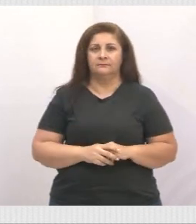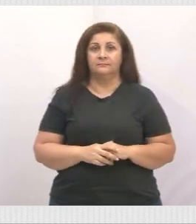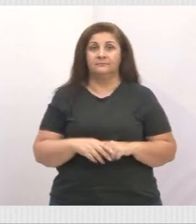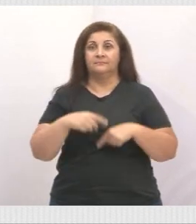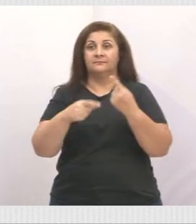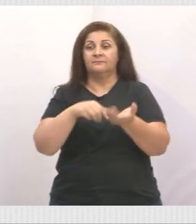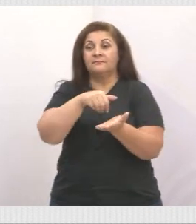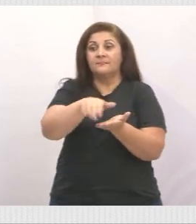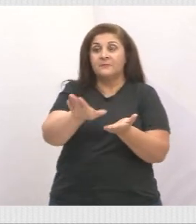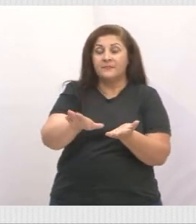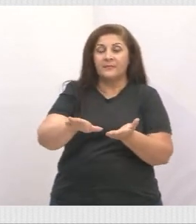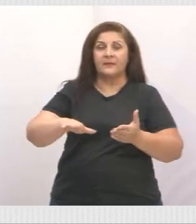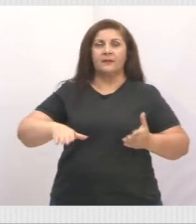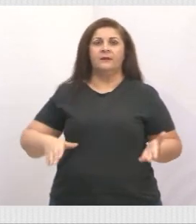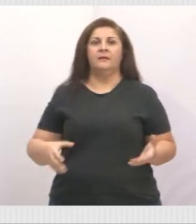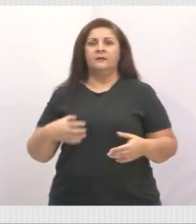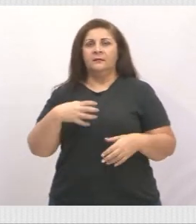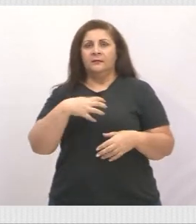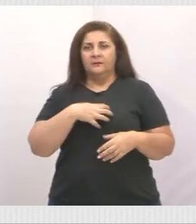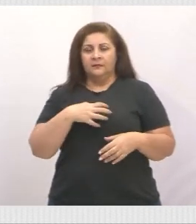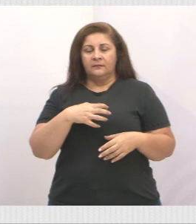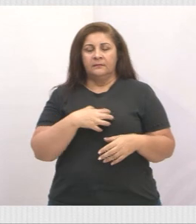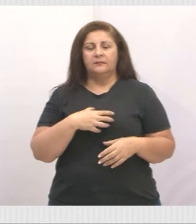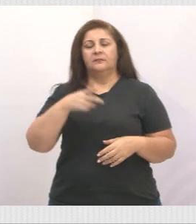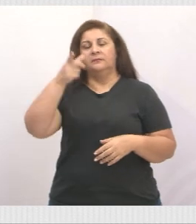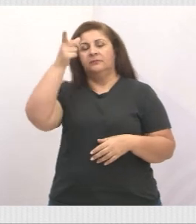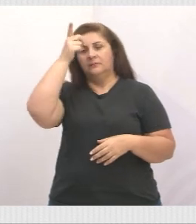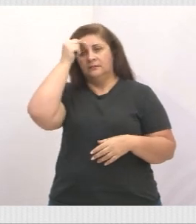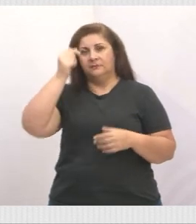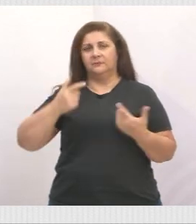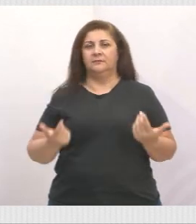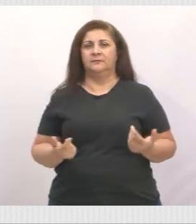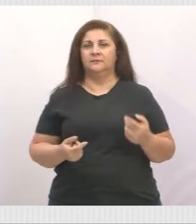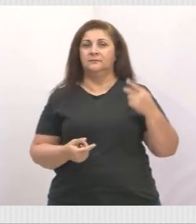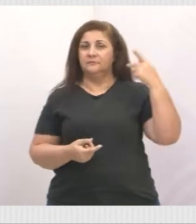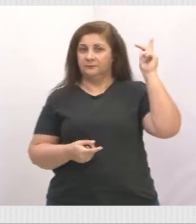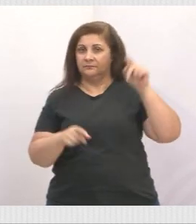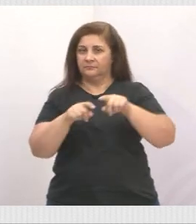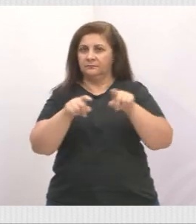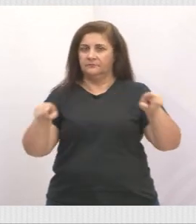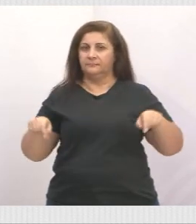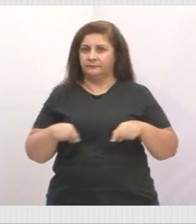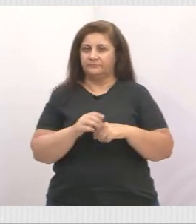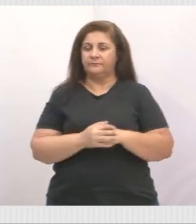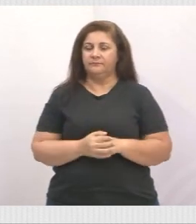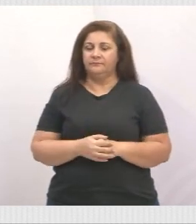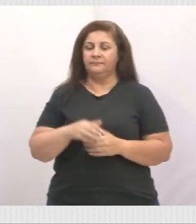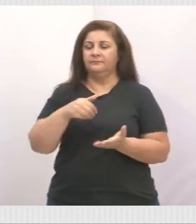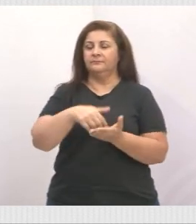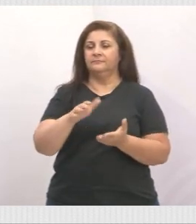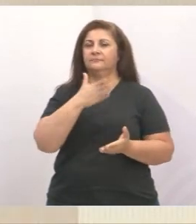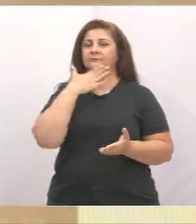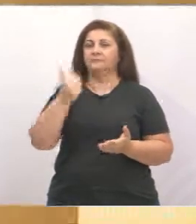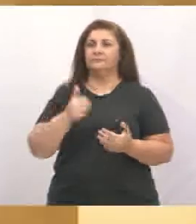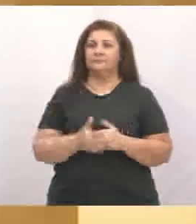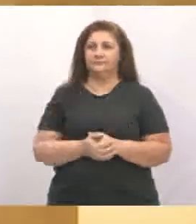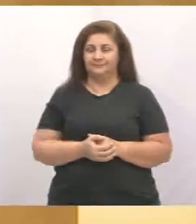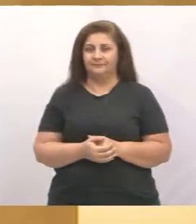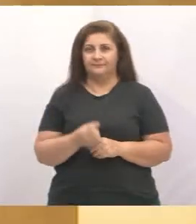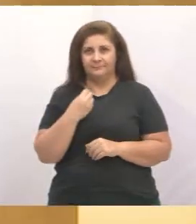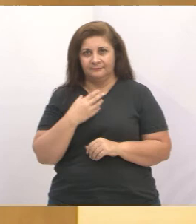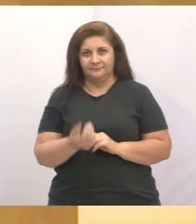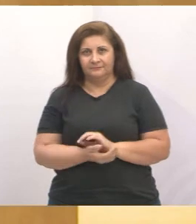sair dentro dessa câmara, principalmente do meu gabinete, sair melhor do que ela entrou. Tá bom?